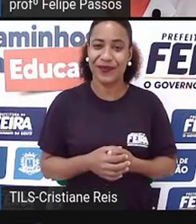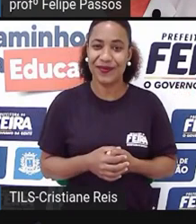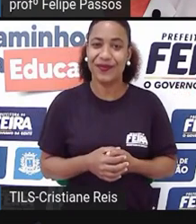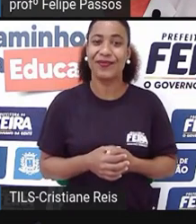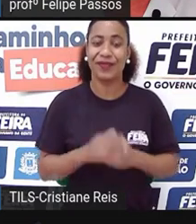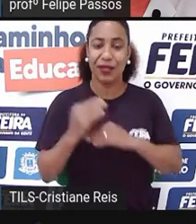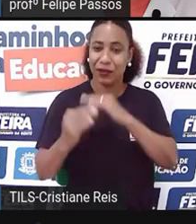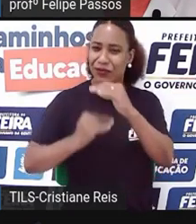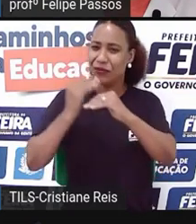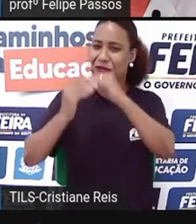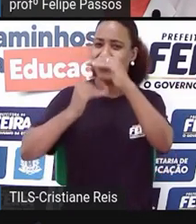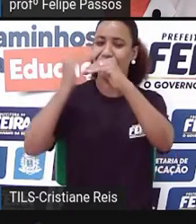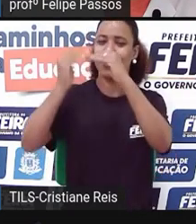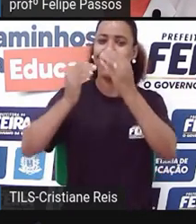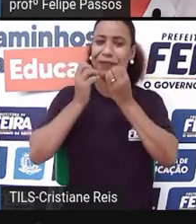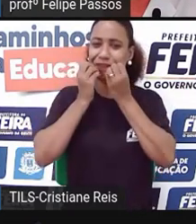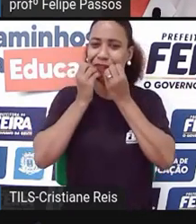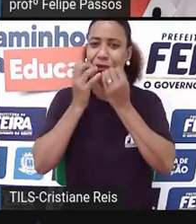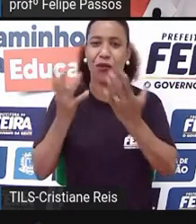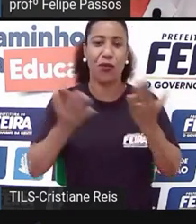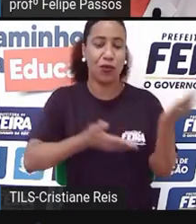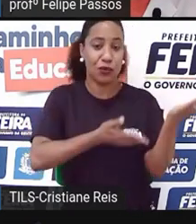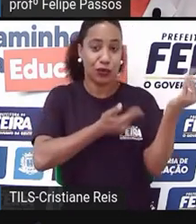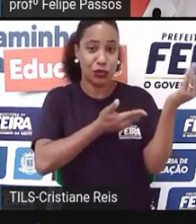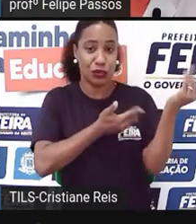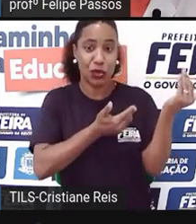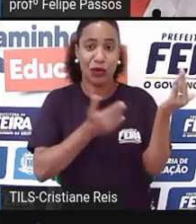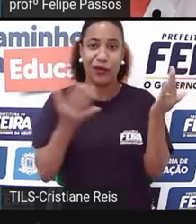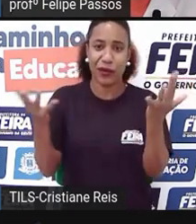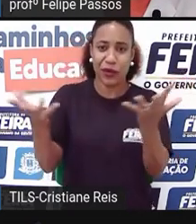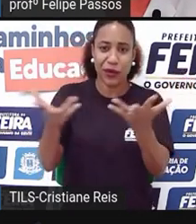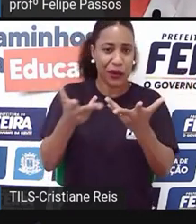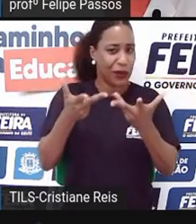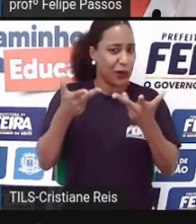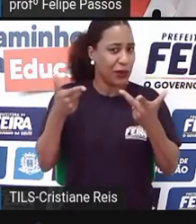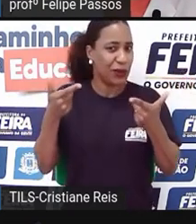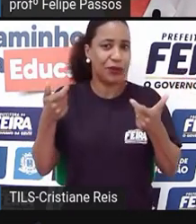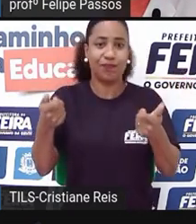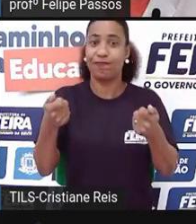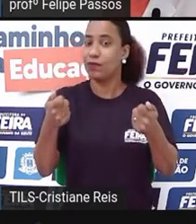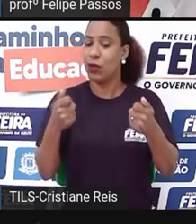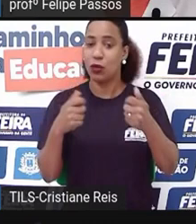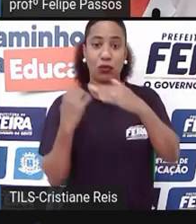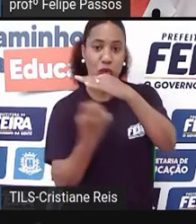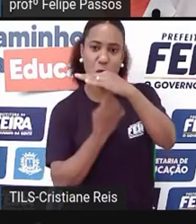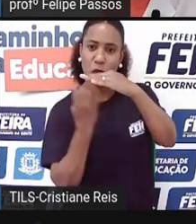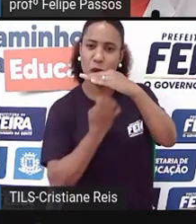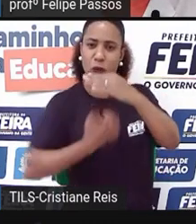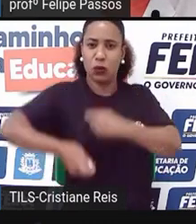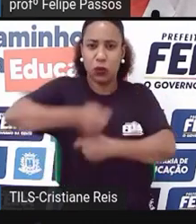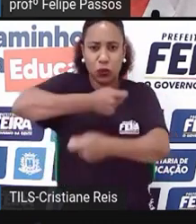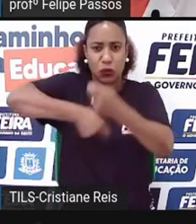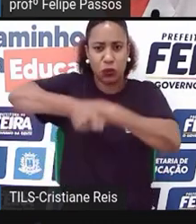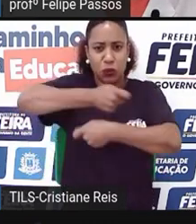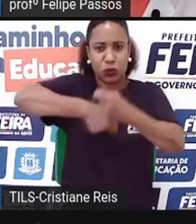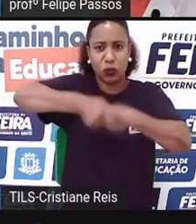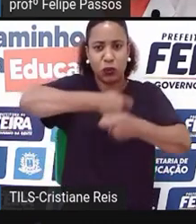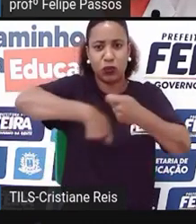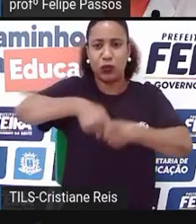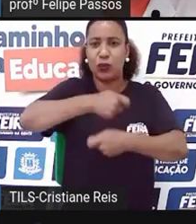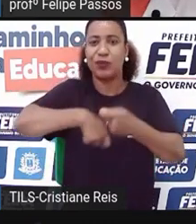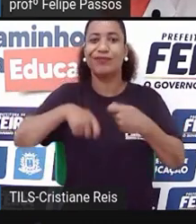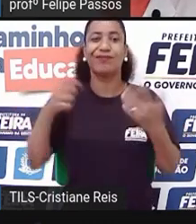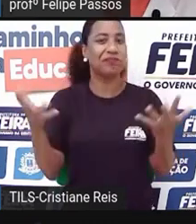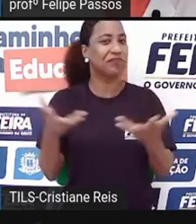desenvolvimento muito habilidoso com isso. São empresas que crescem rapidamente com essa habilidade